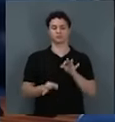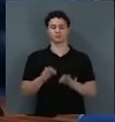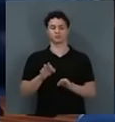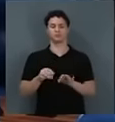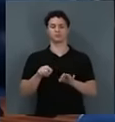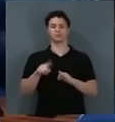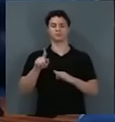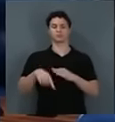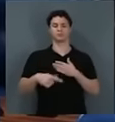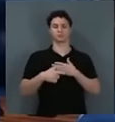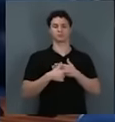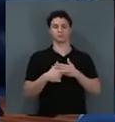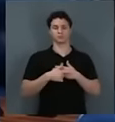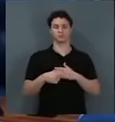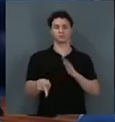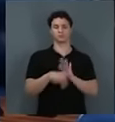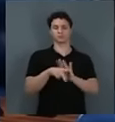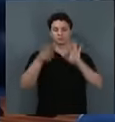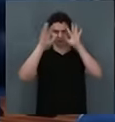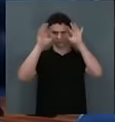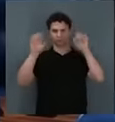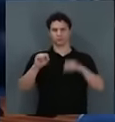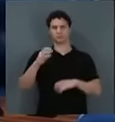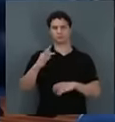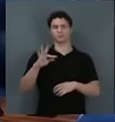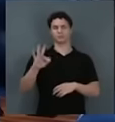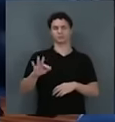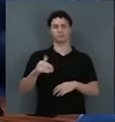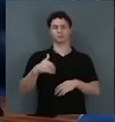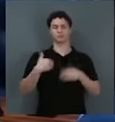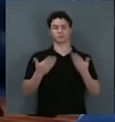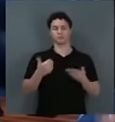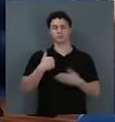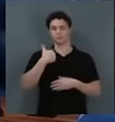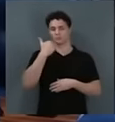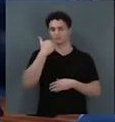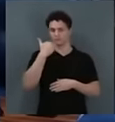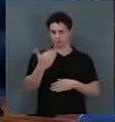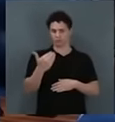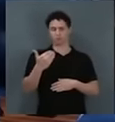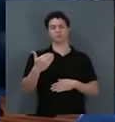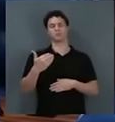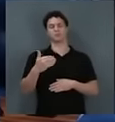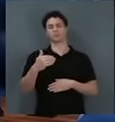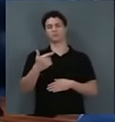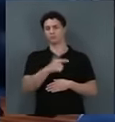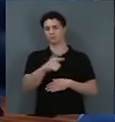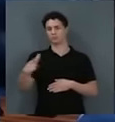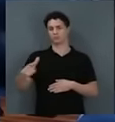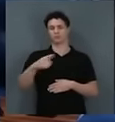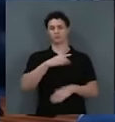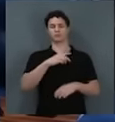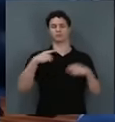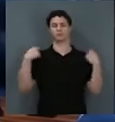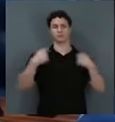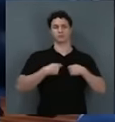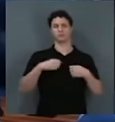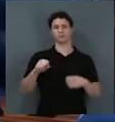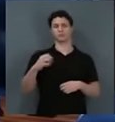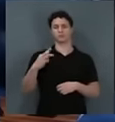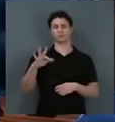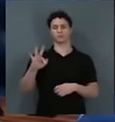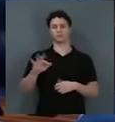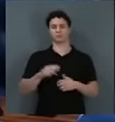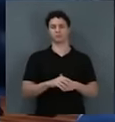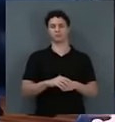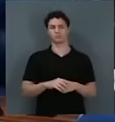é o papel do Supremo Tribunal Federal. Eu peço aos demais ministros do Supremo Tribunal Federal